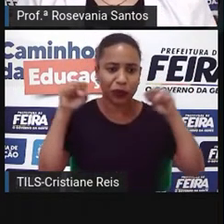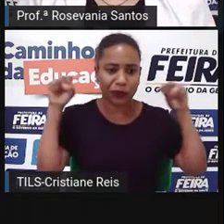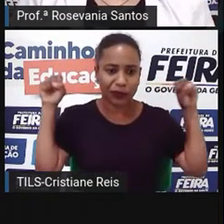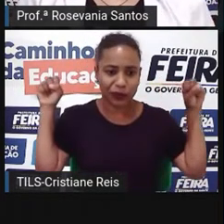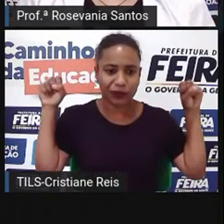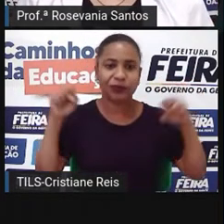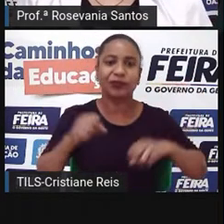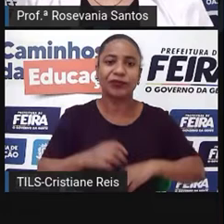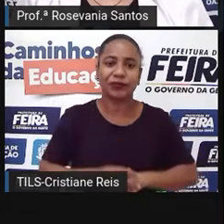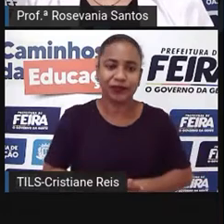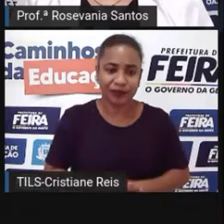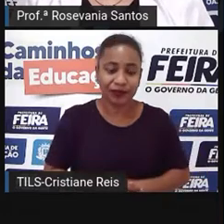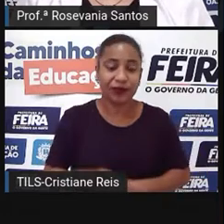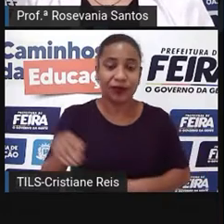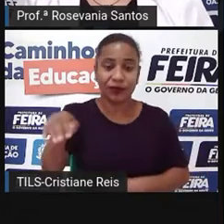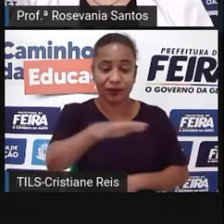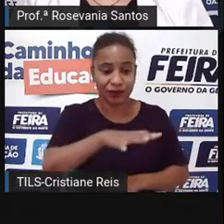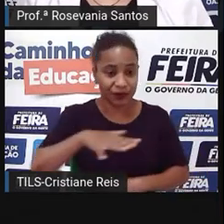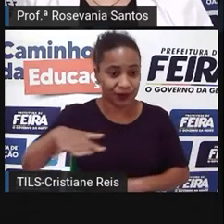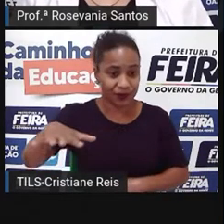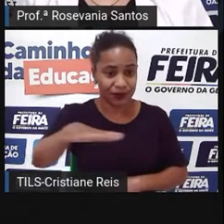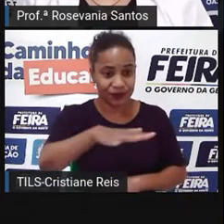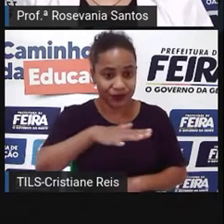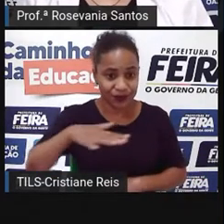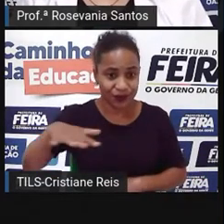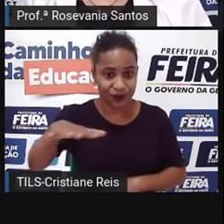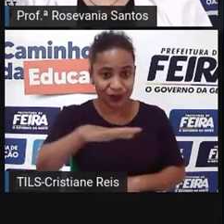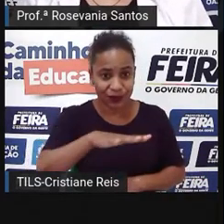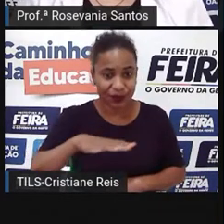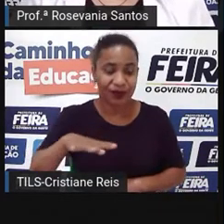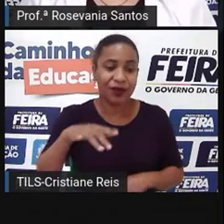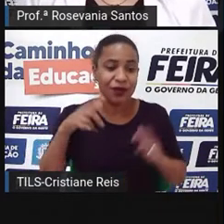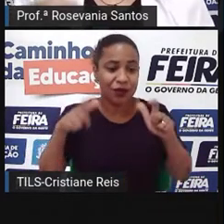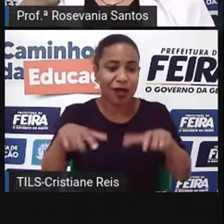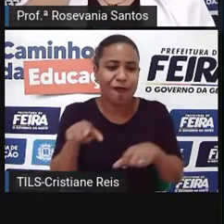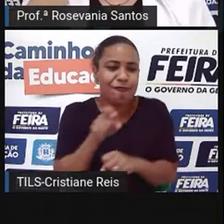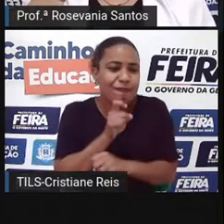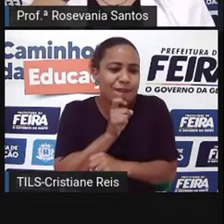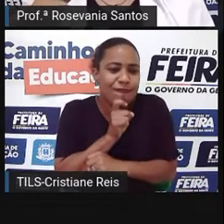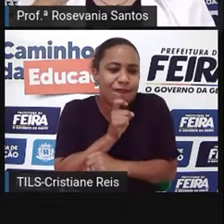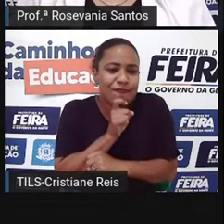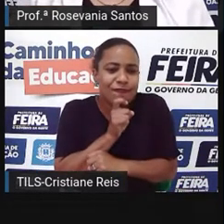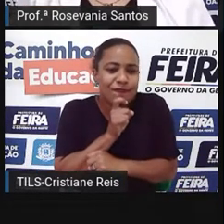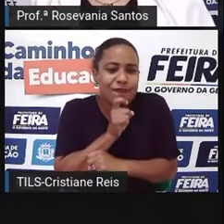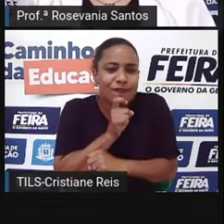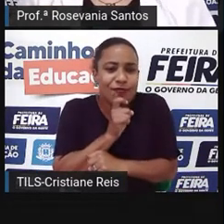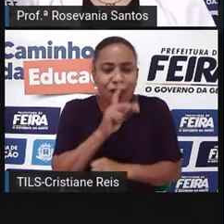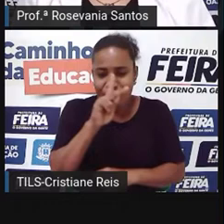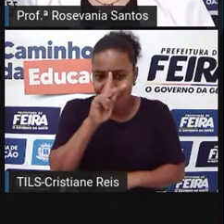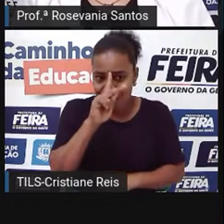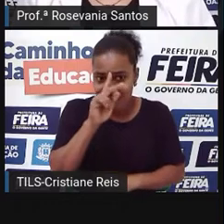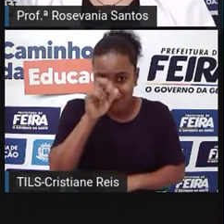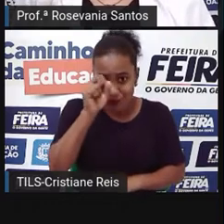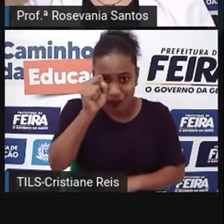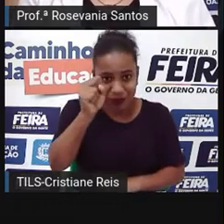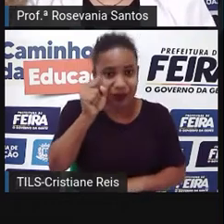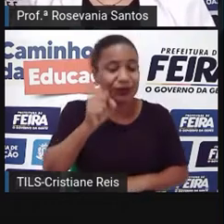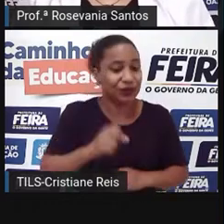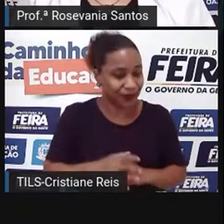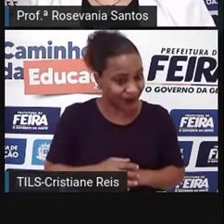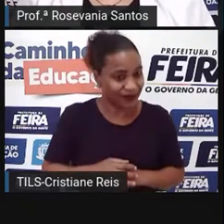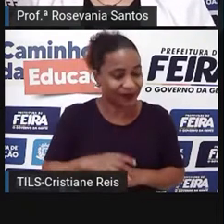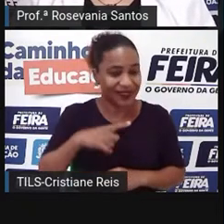para ele também áreas de clima, bora dizer assim, muito frios, né, porque ele já está numa região bem